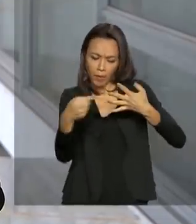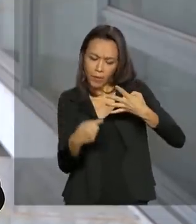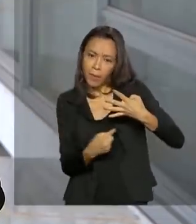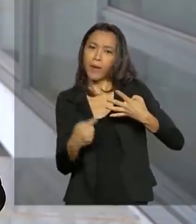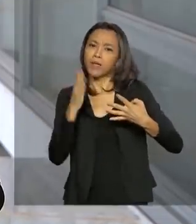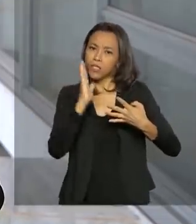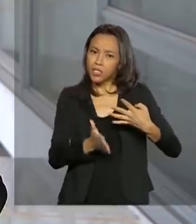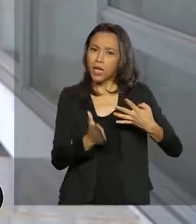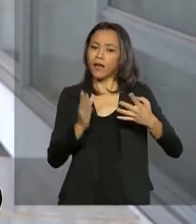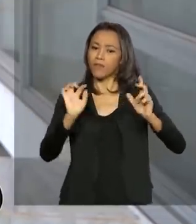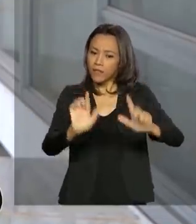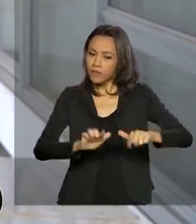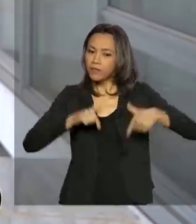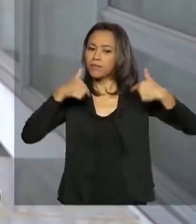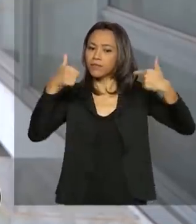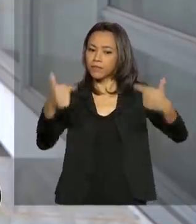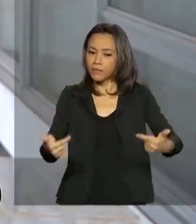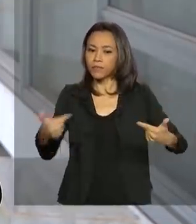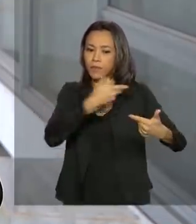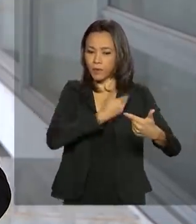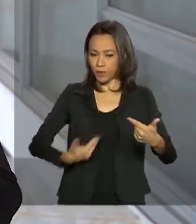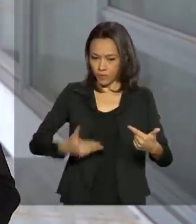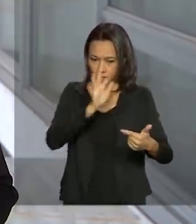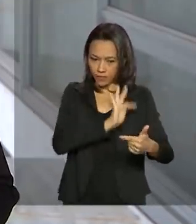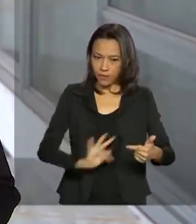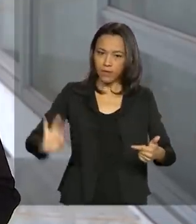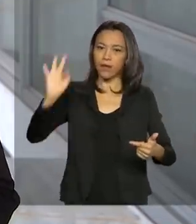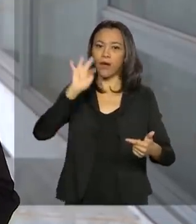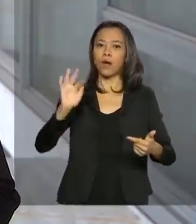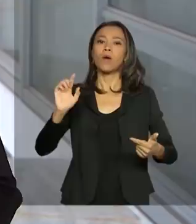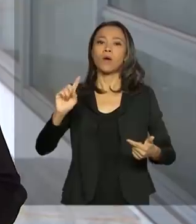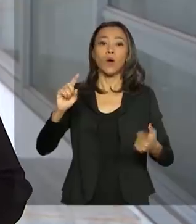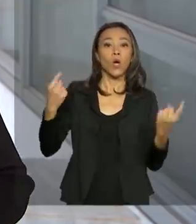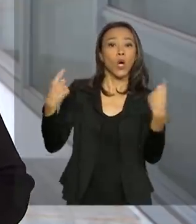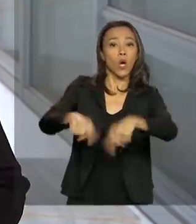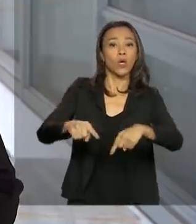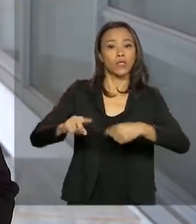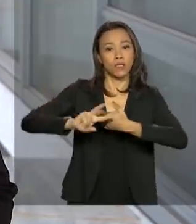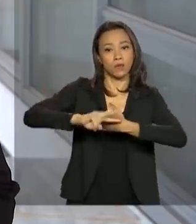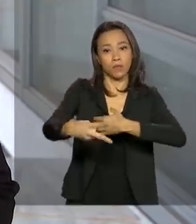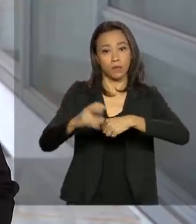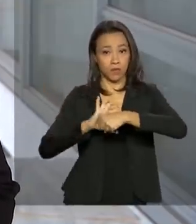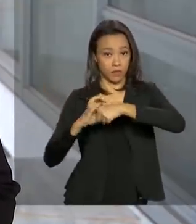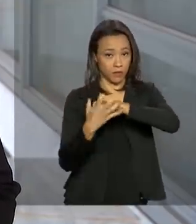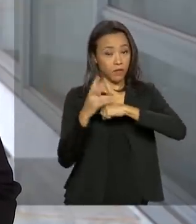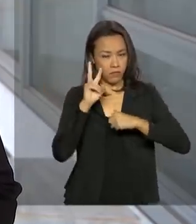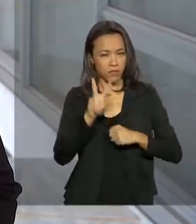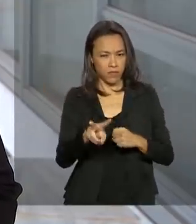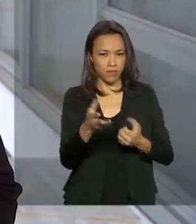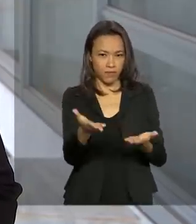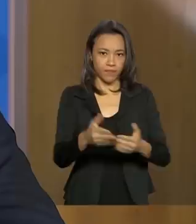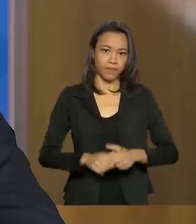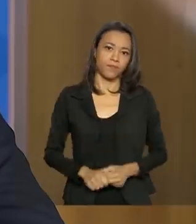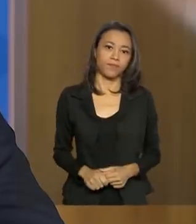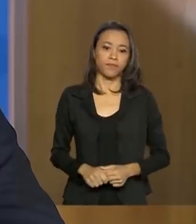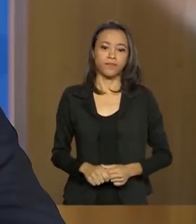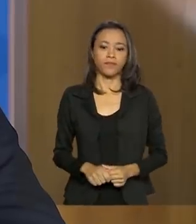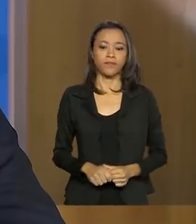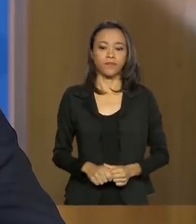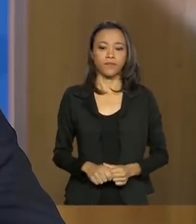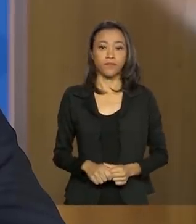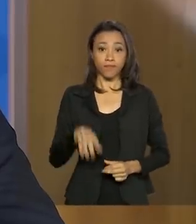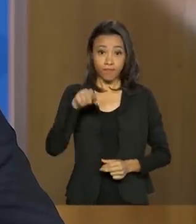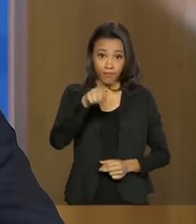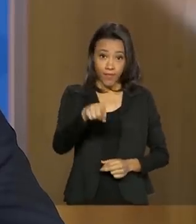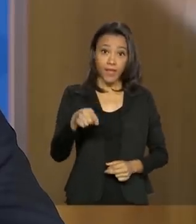que vêm sendo tomadas pelo governo federal para enfrentar a crise causada pelo coronavírus. Vamos ver. Na